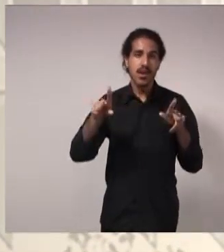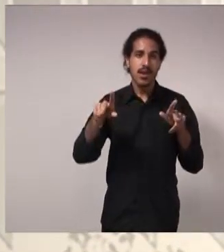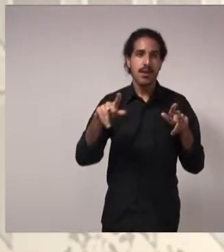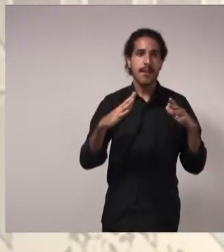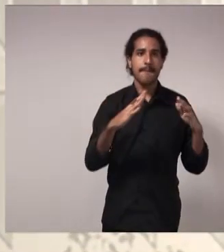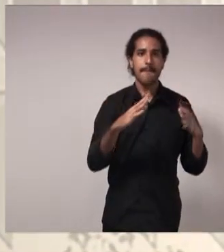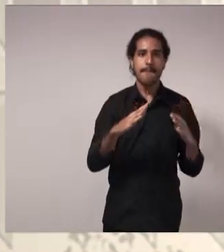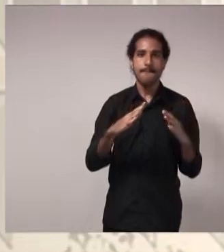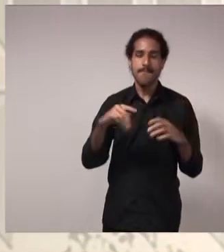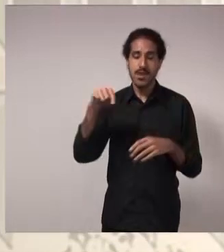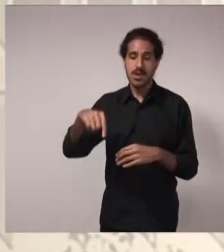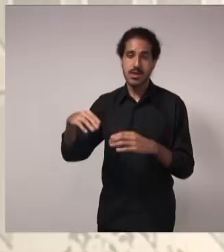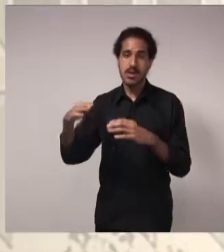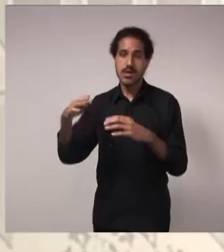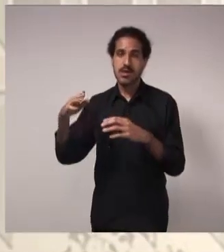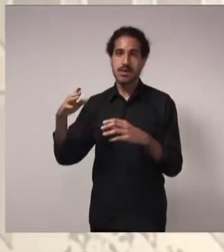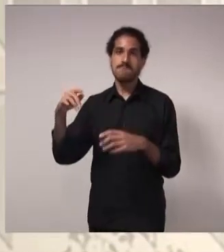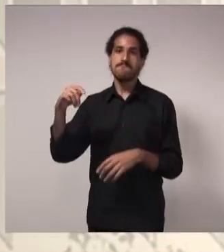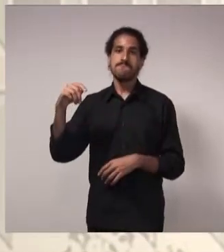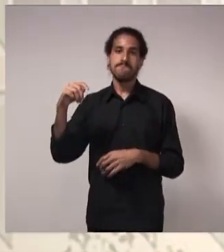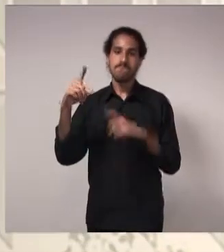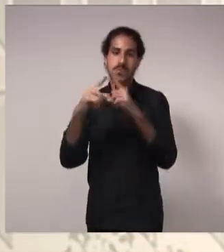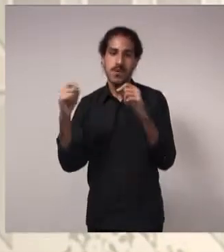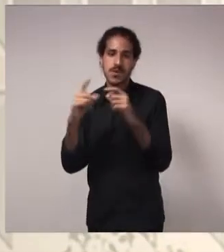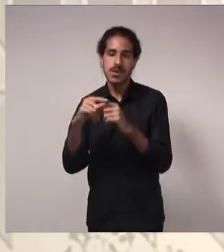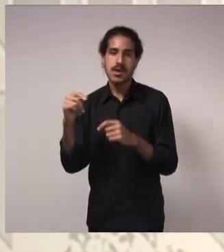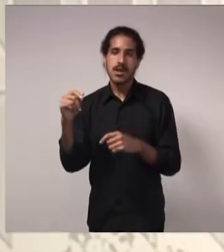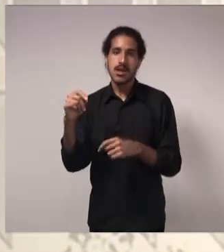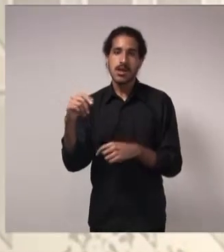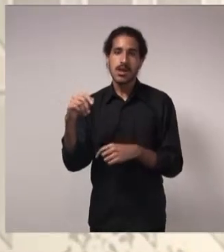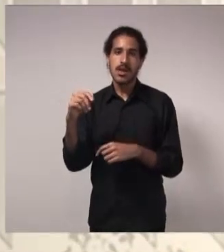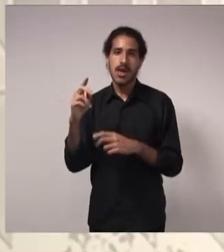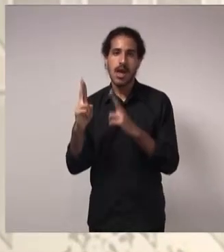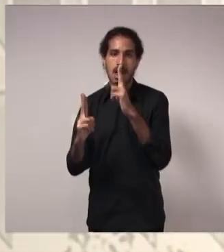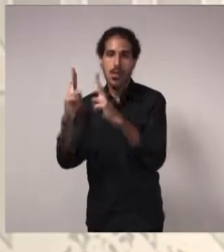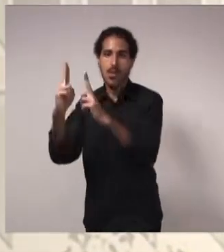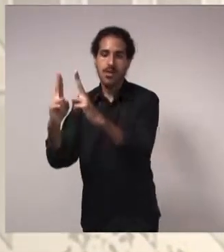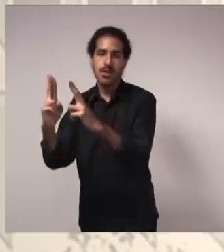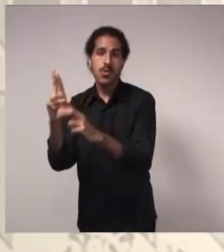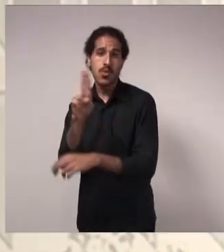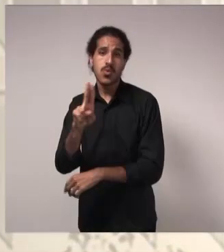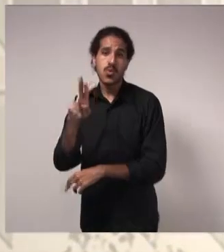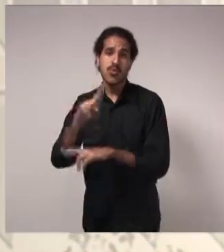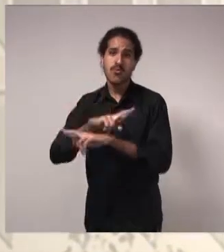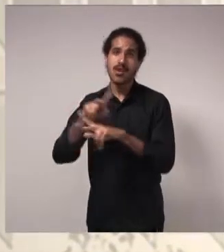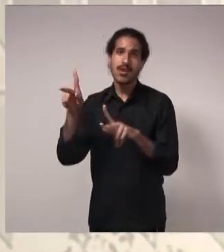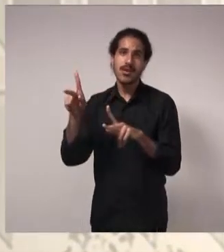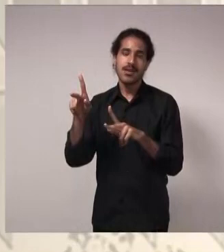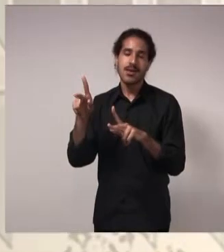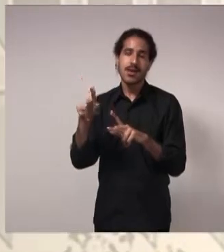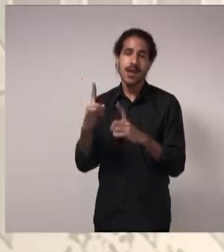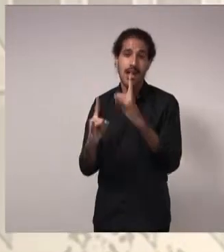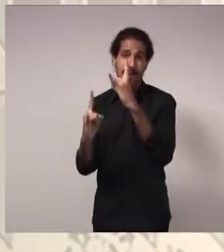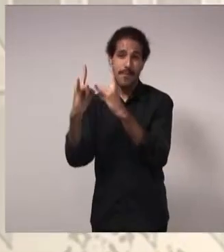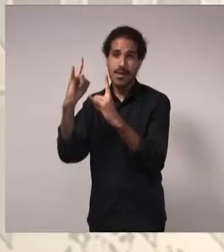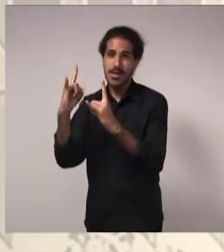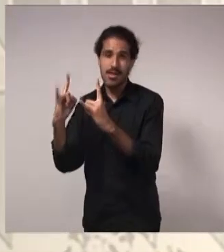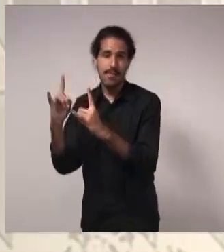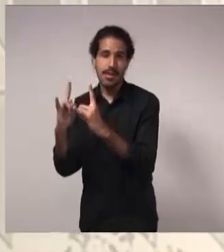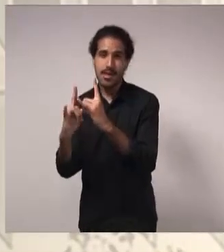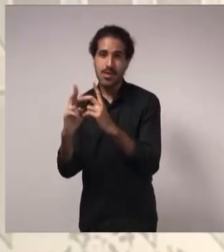por exemplo, de Brasília e Águas Claras. É um uso um pouco diferente. Bloco de apartamento, você não tem esse uso